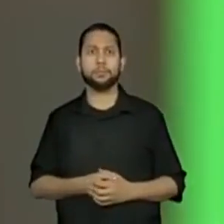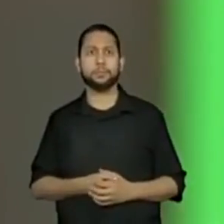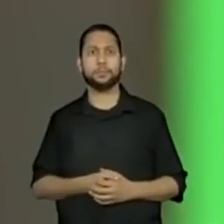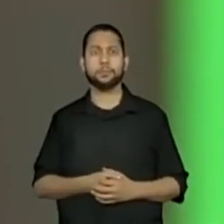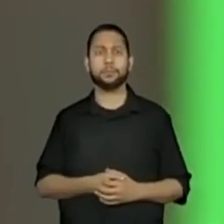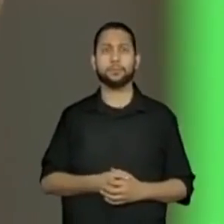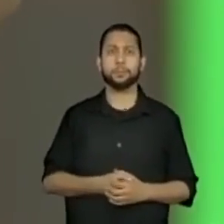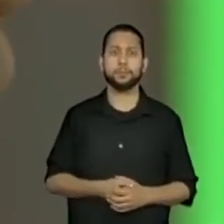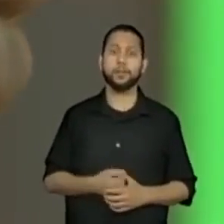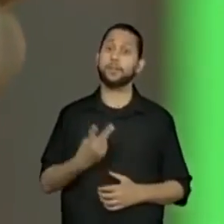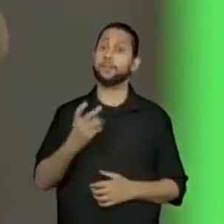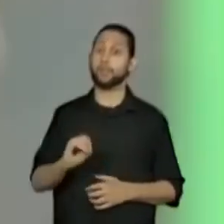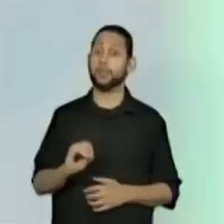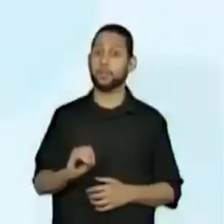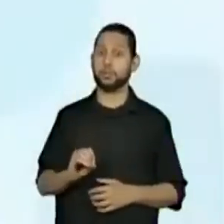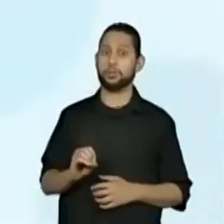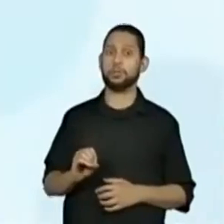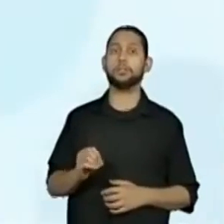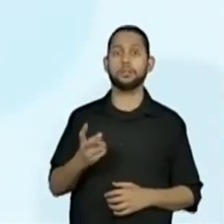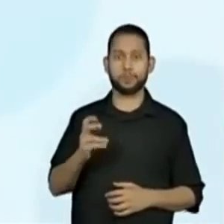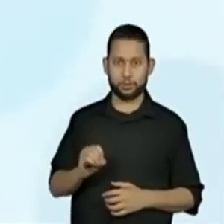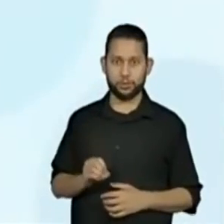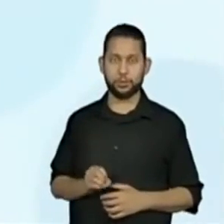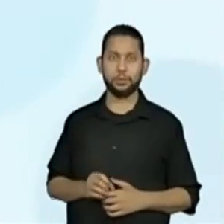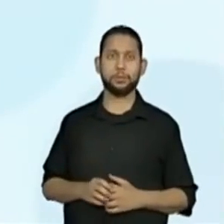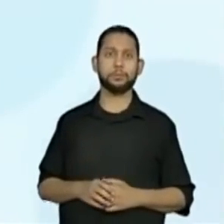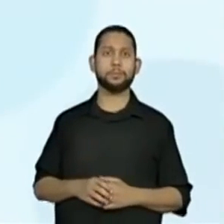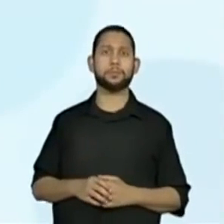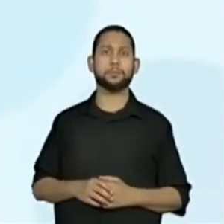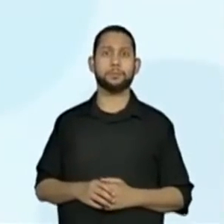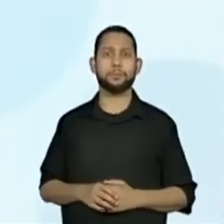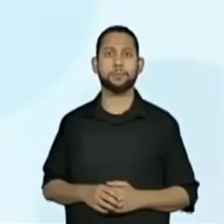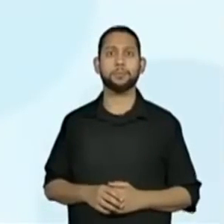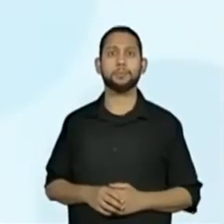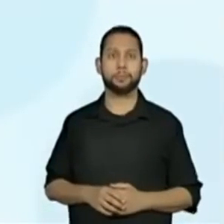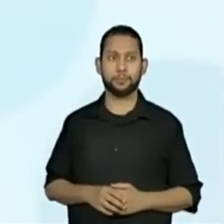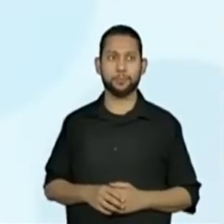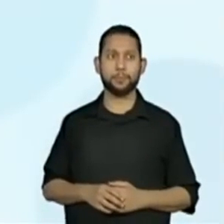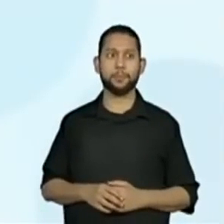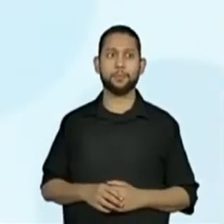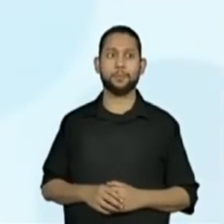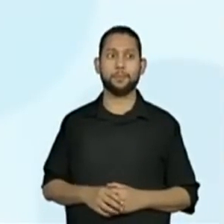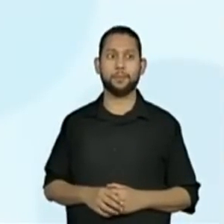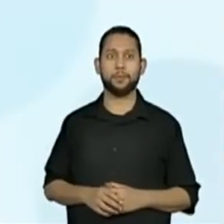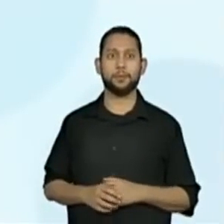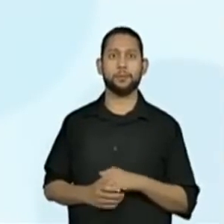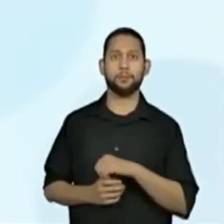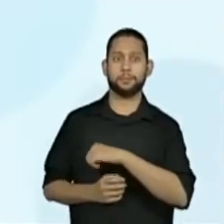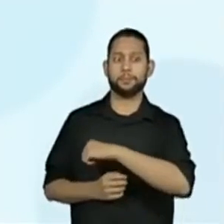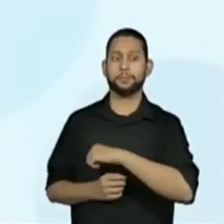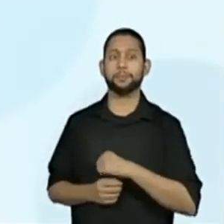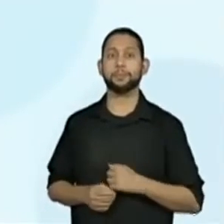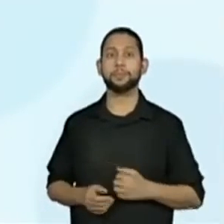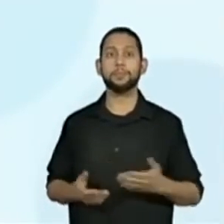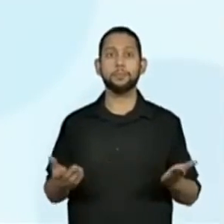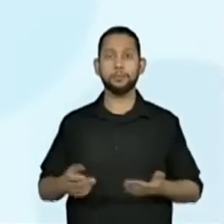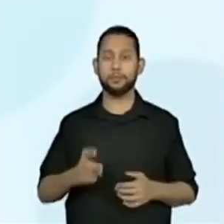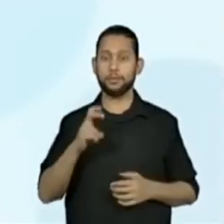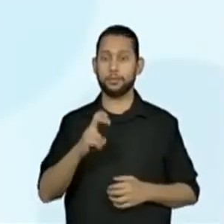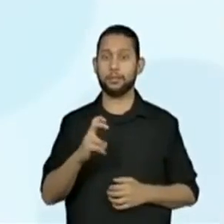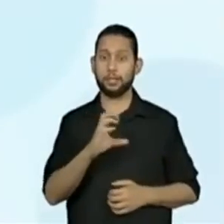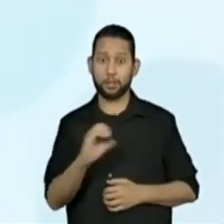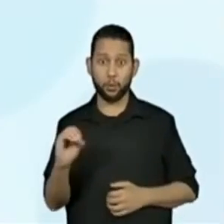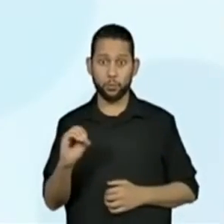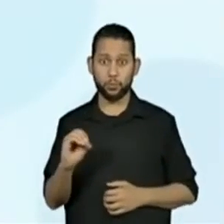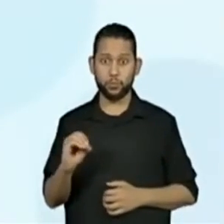igual a 20. Isso, tem os professores conferindo comigo, que bom. Vamos